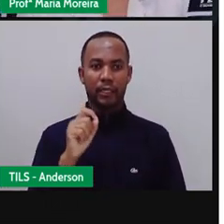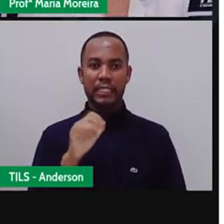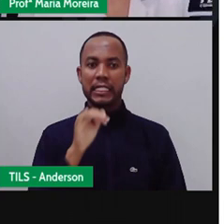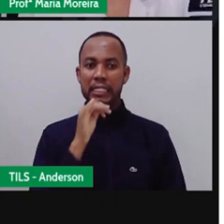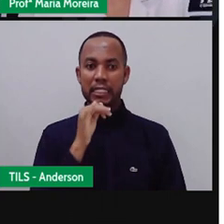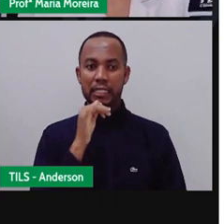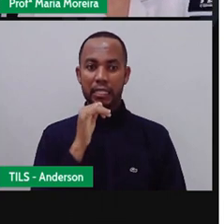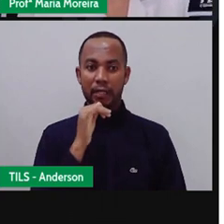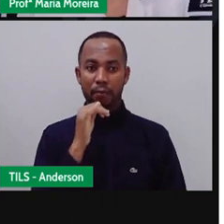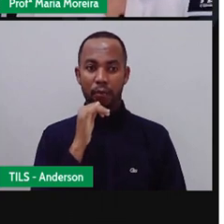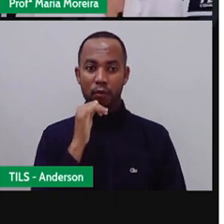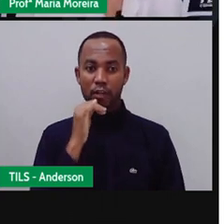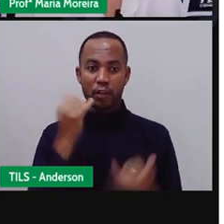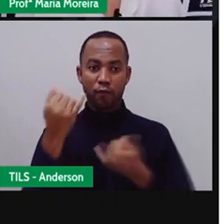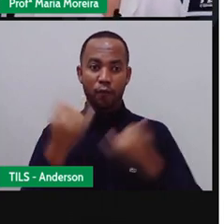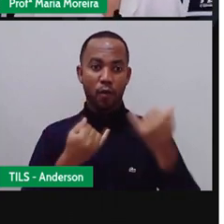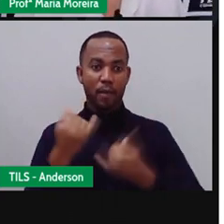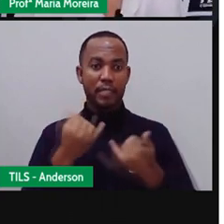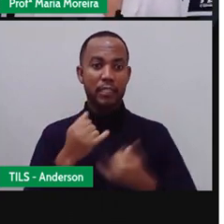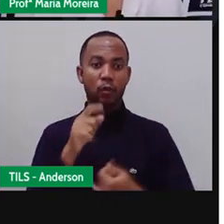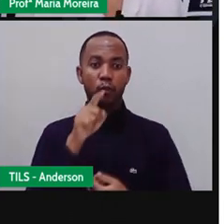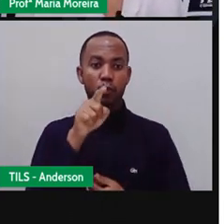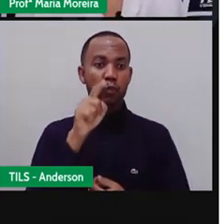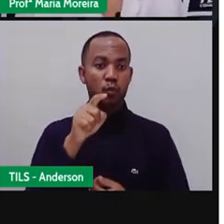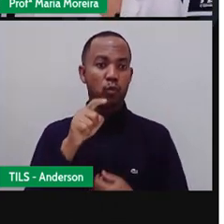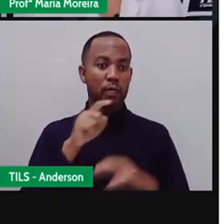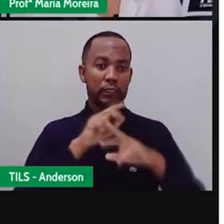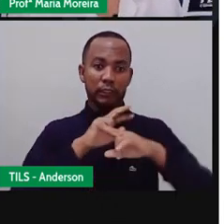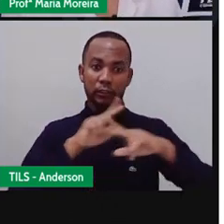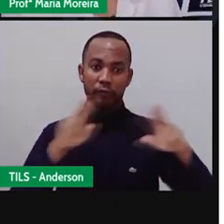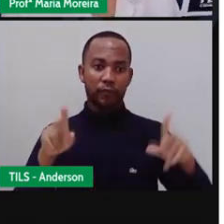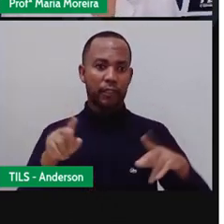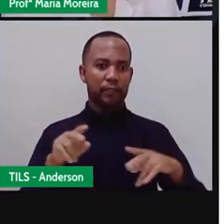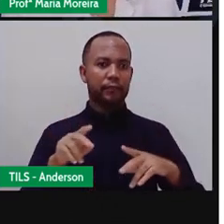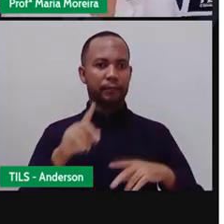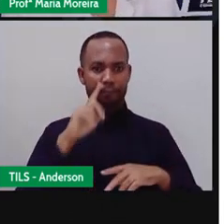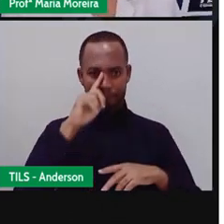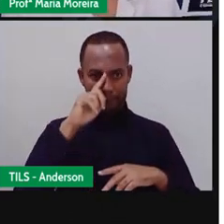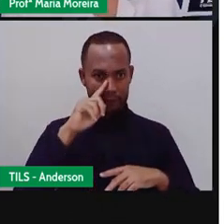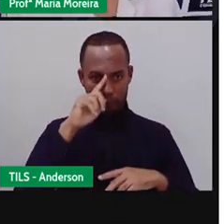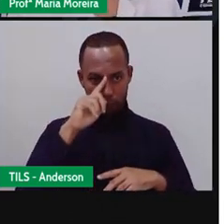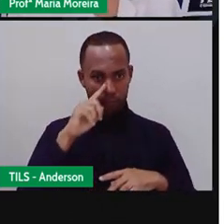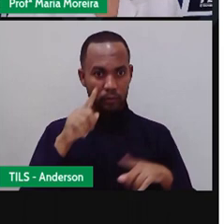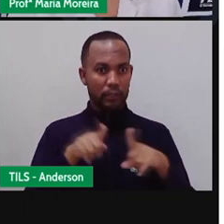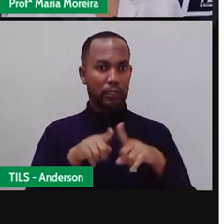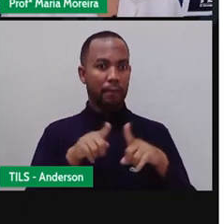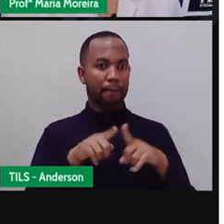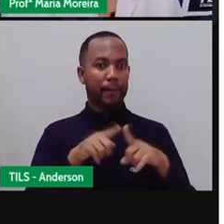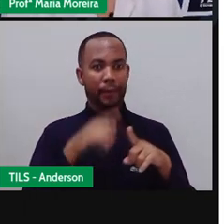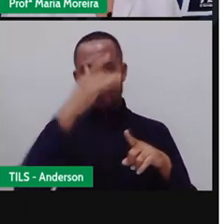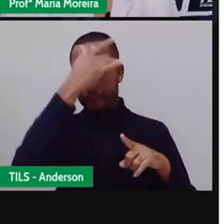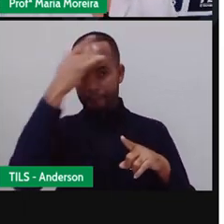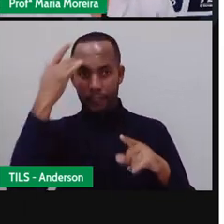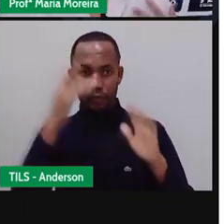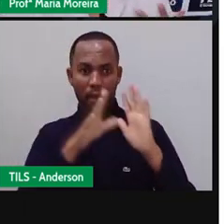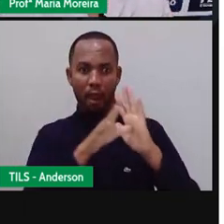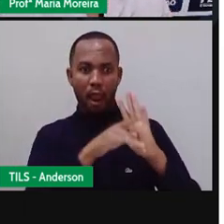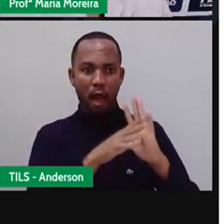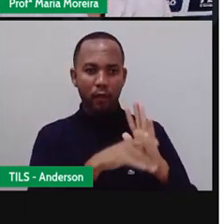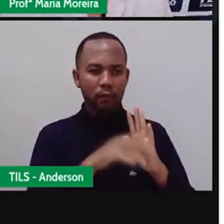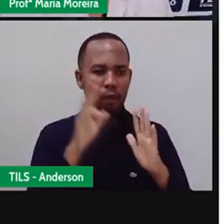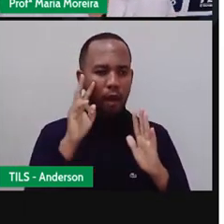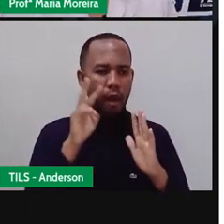que podem ser adquiridos por qualquer pessoa, inclusive por criminosos, não é isso? Bom, na